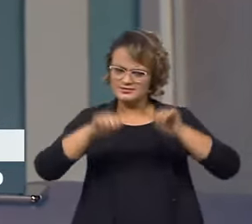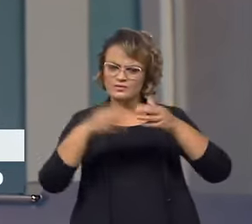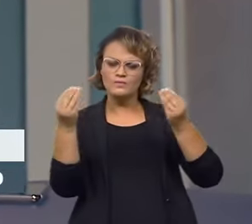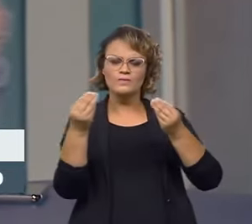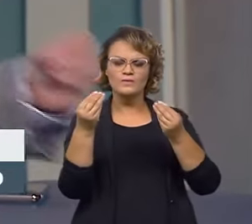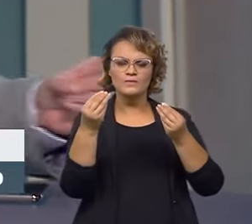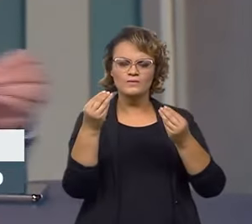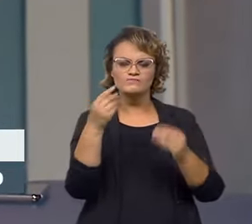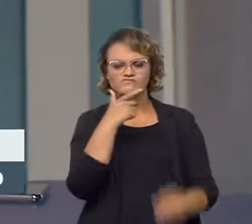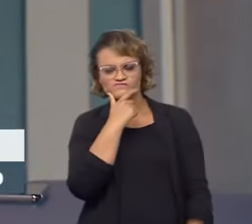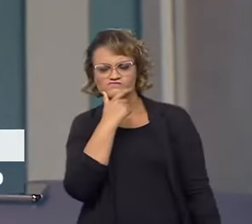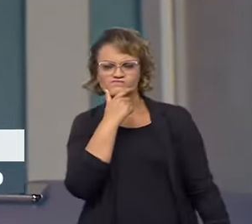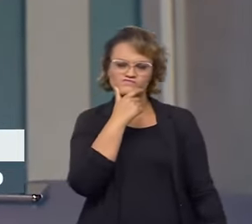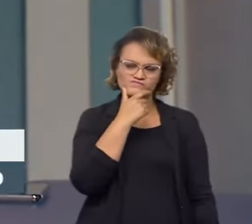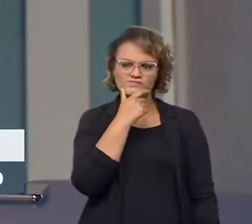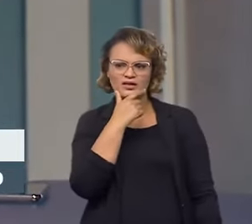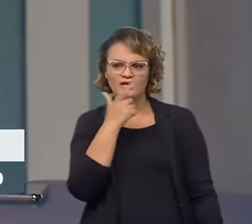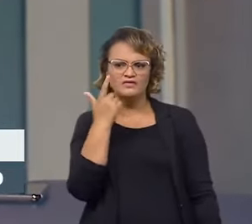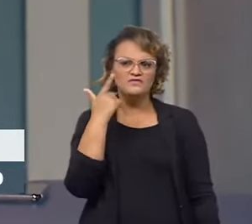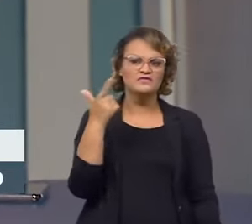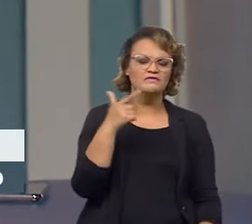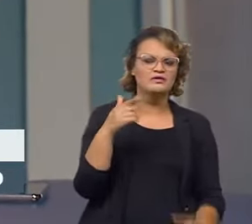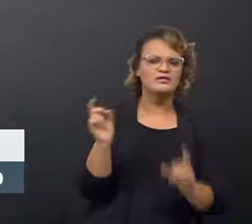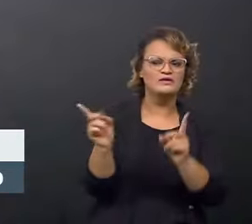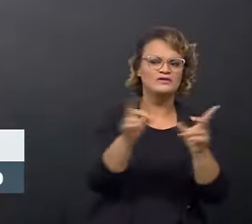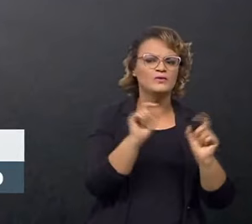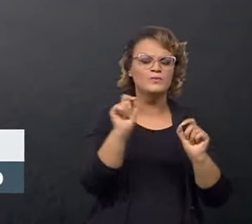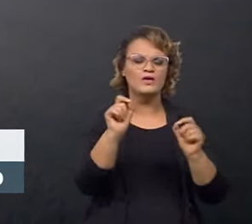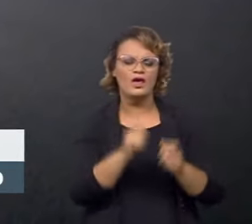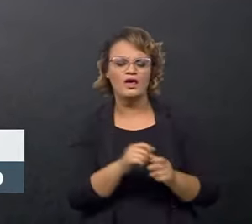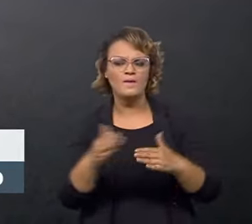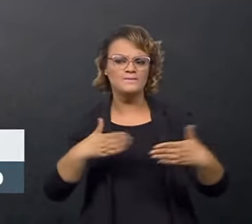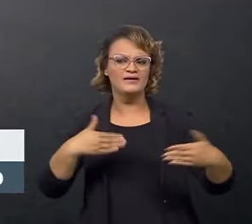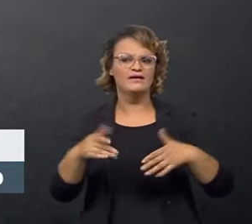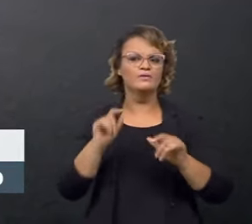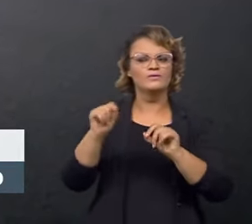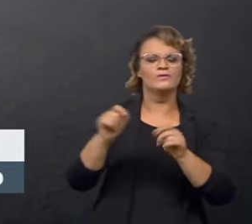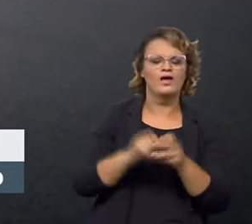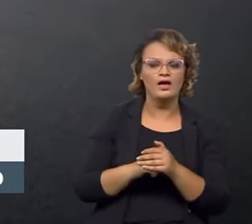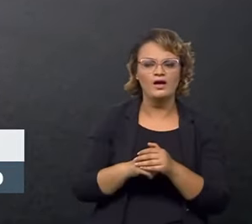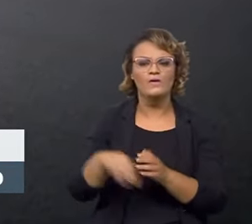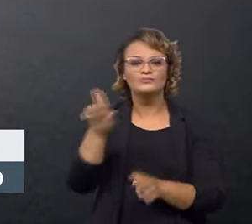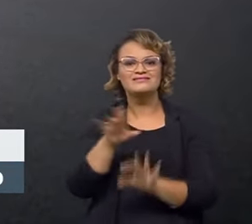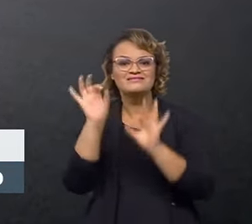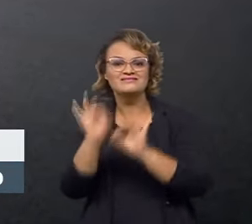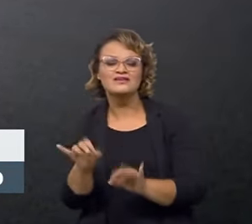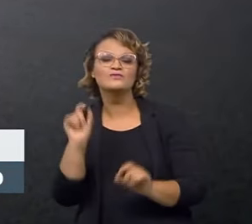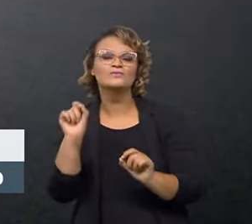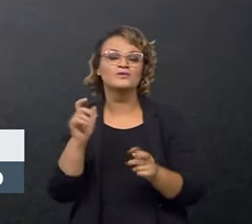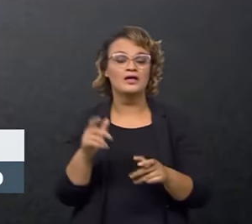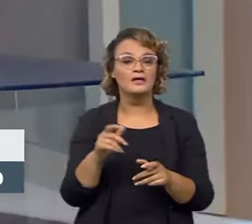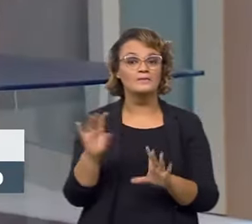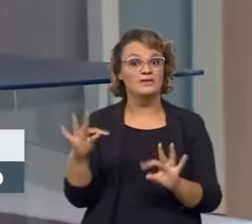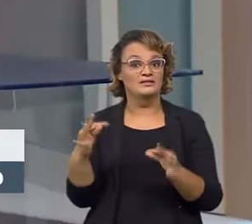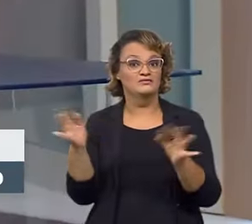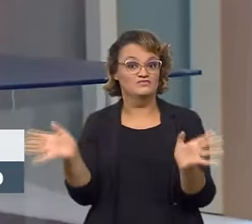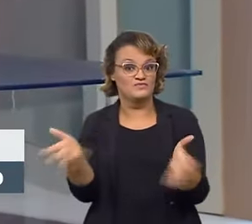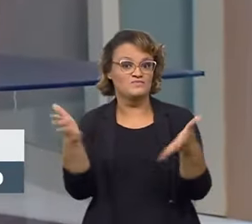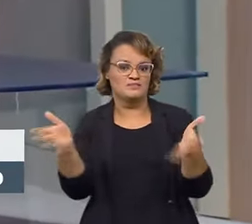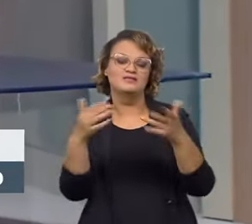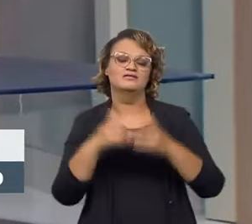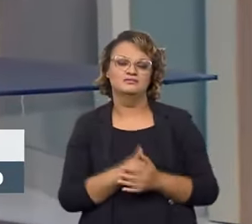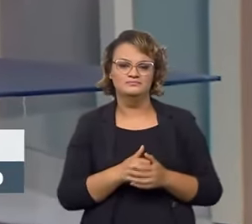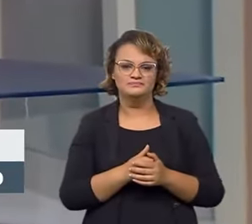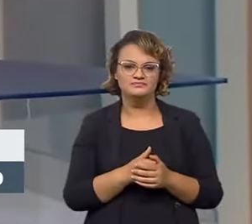usa a inteligência para você ver as questões de mercado, que você tem que apropriar e usar toda essa tecnologia a seu favor. Então,